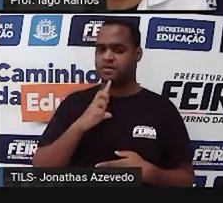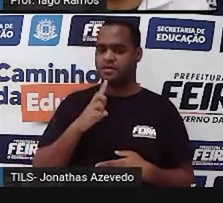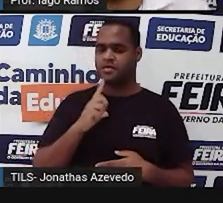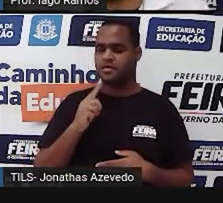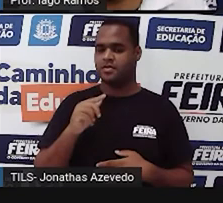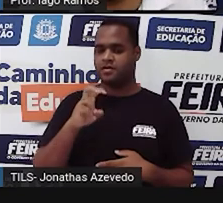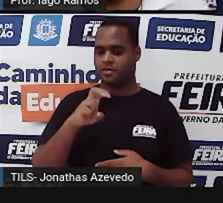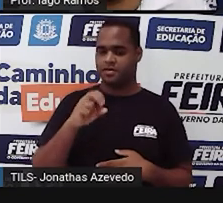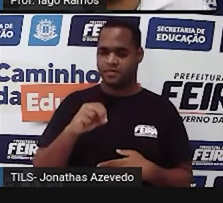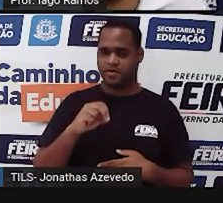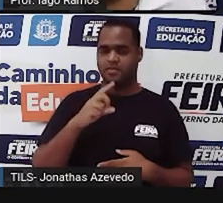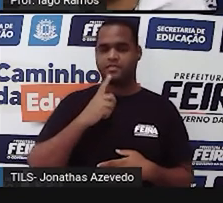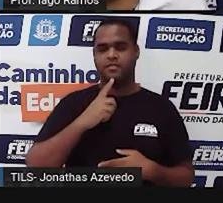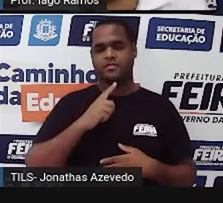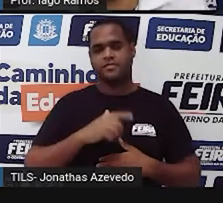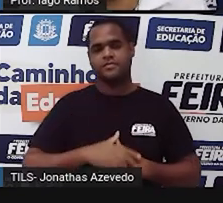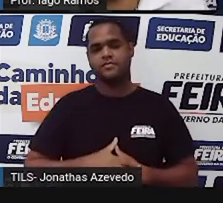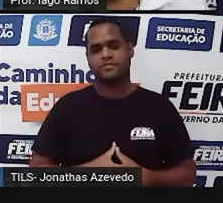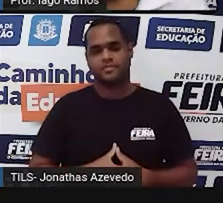50 gramas do outro.